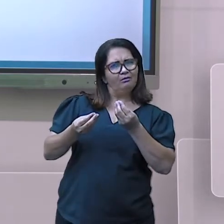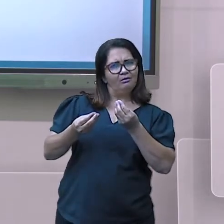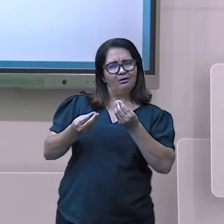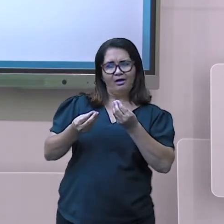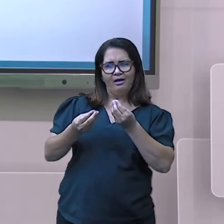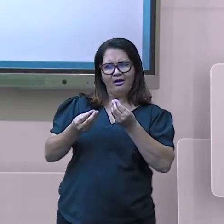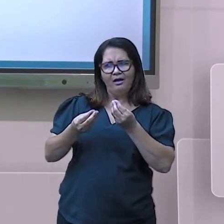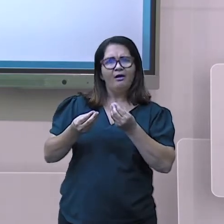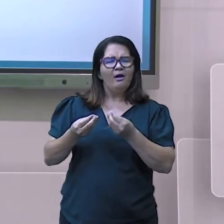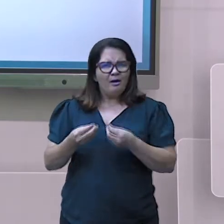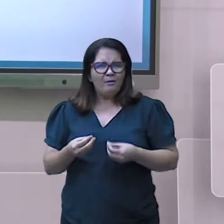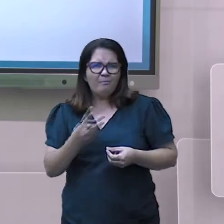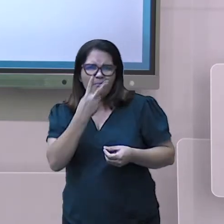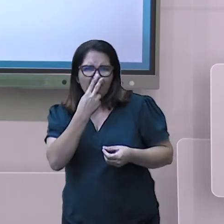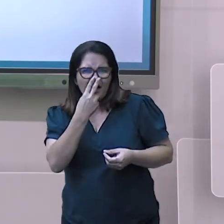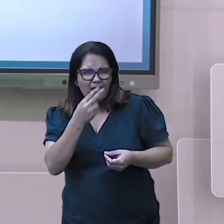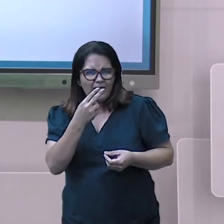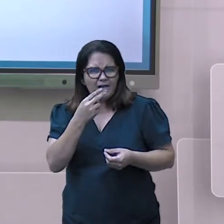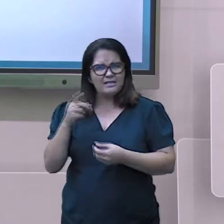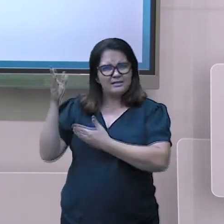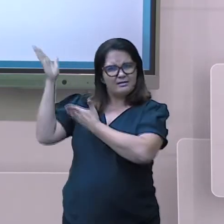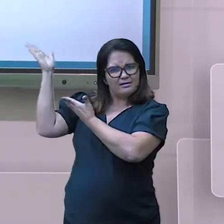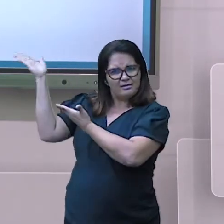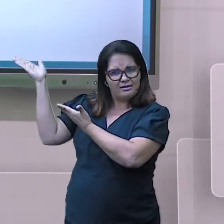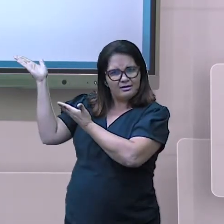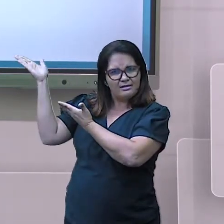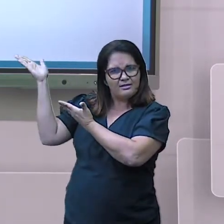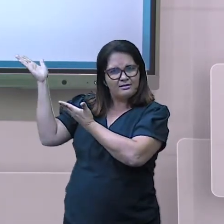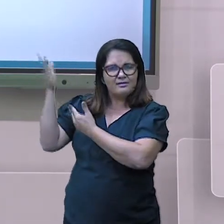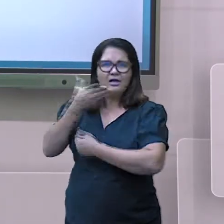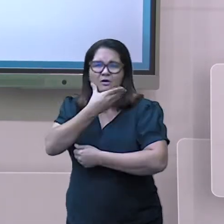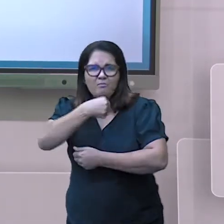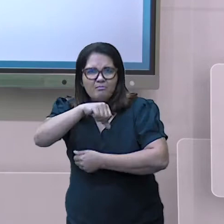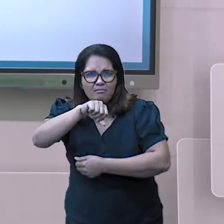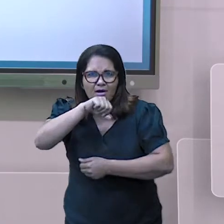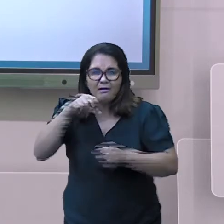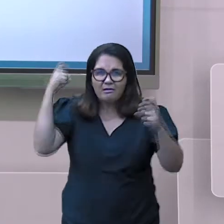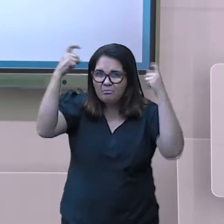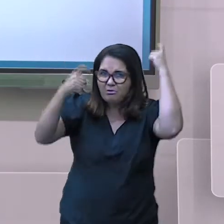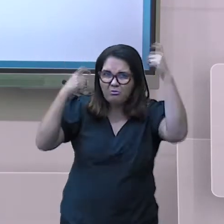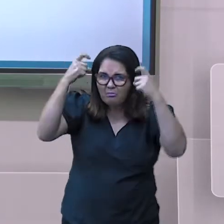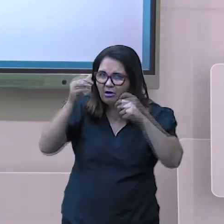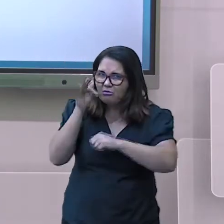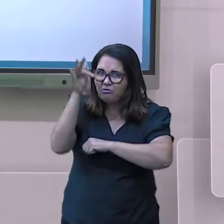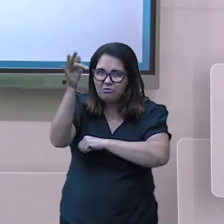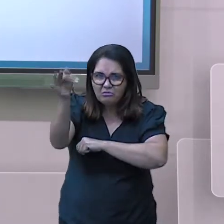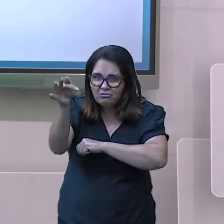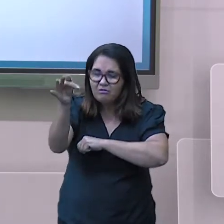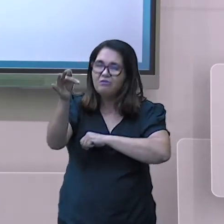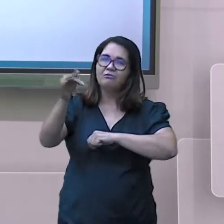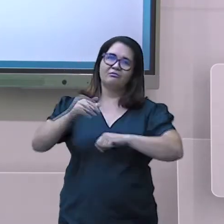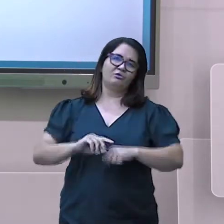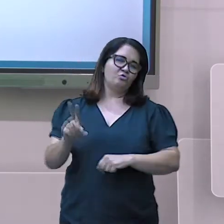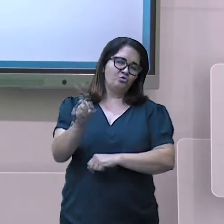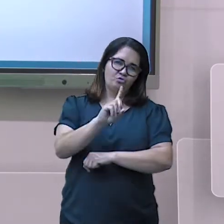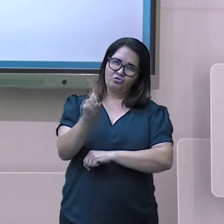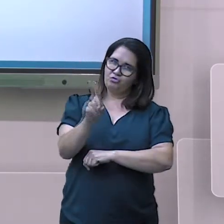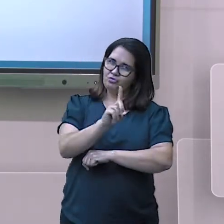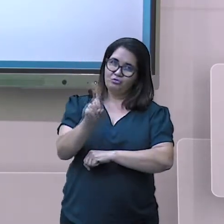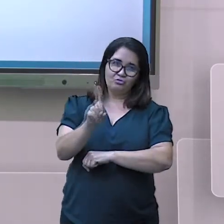parece preocupado com o futuro do planeta. Em consequência, com os consumos